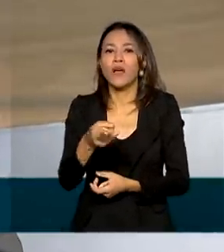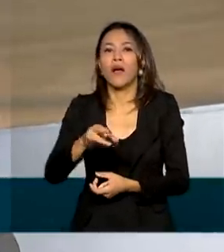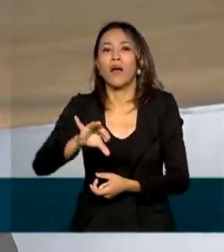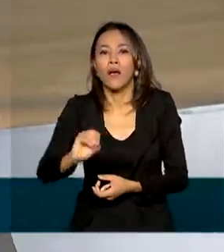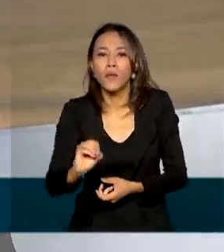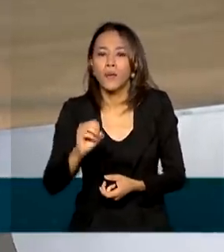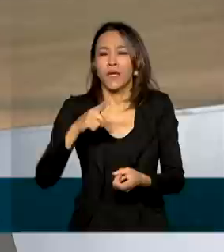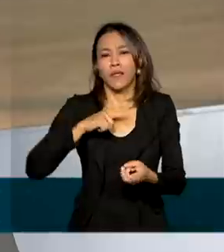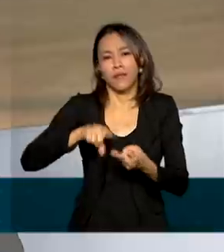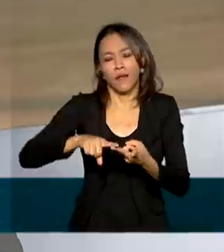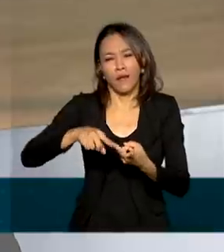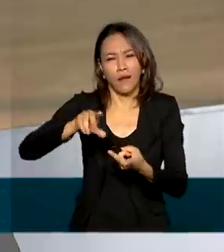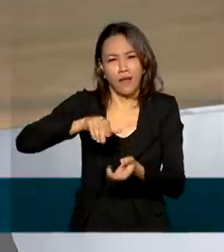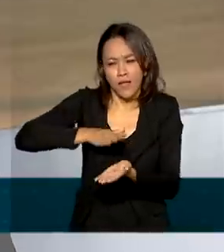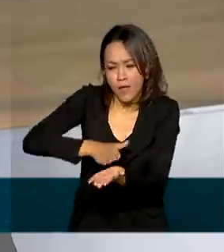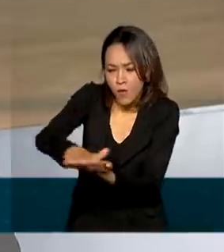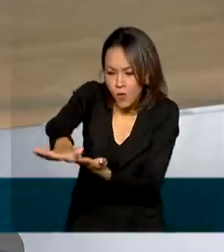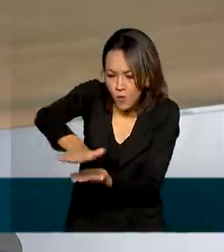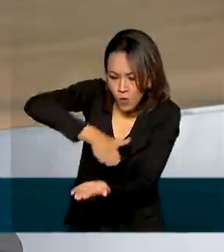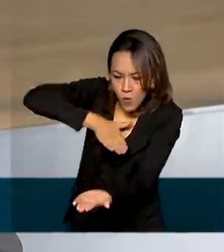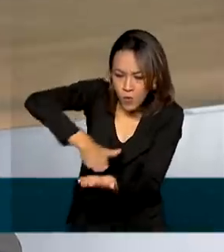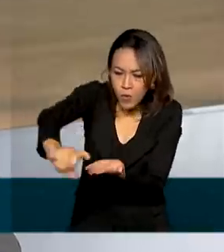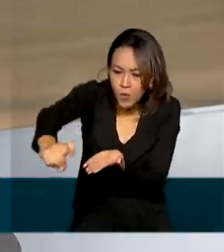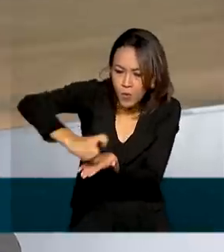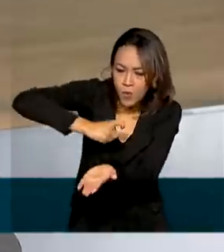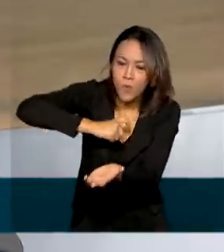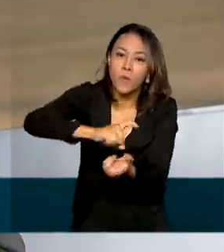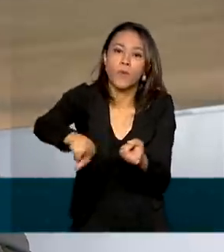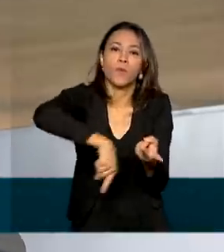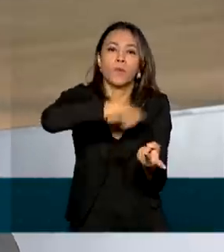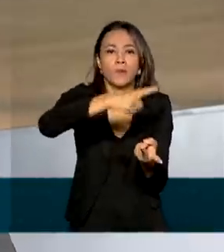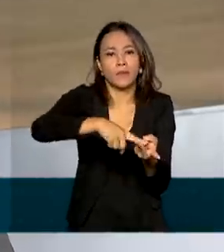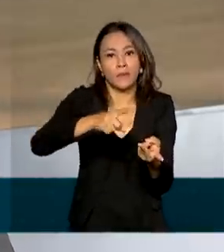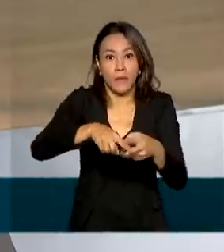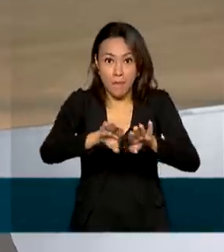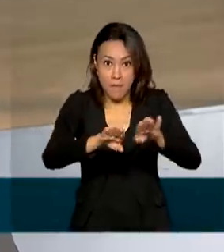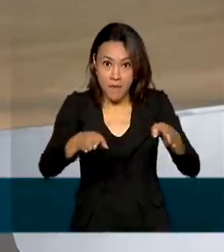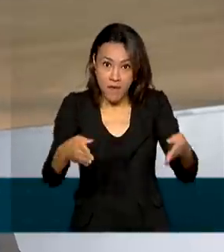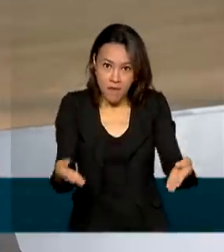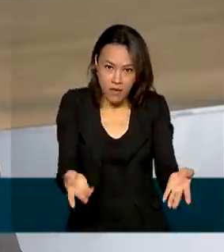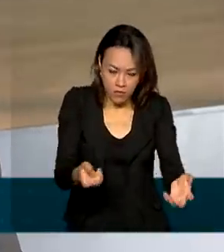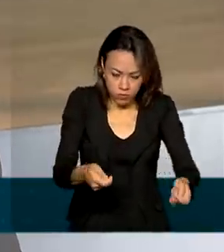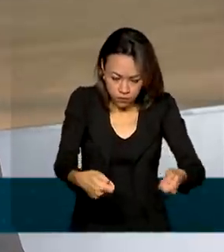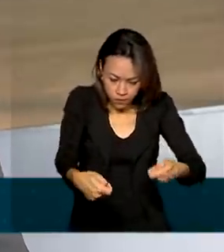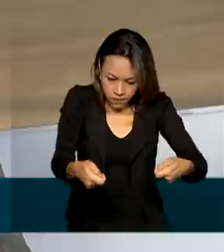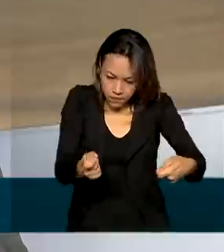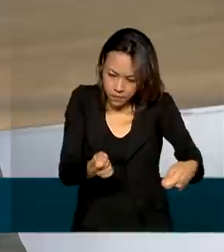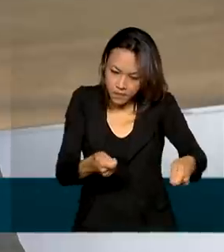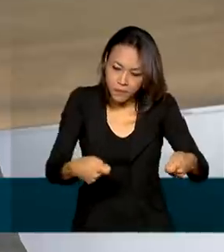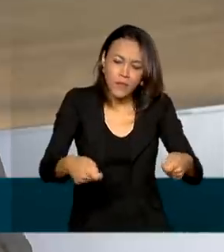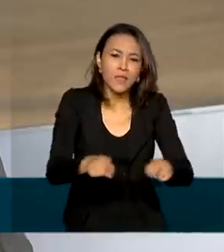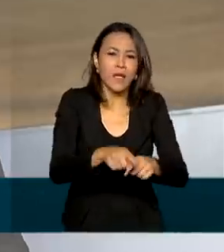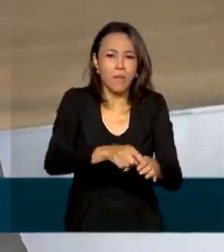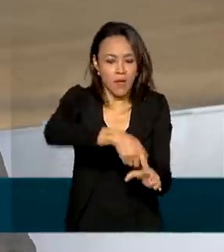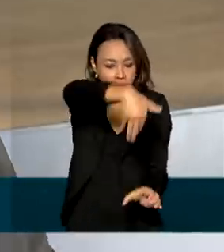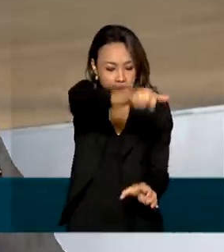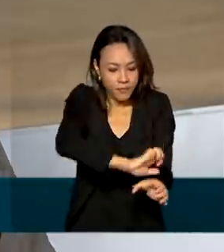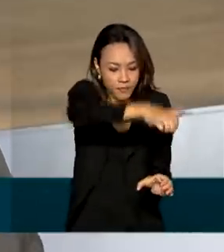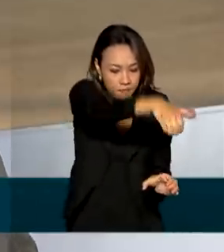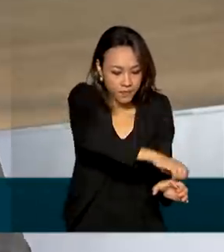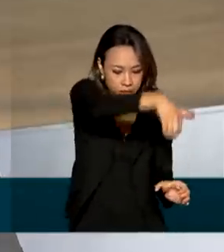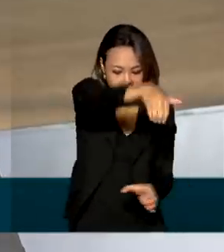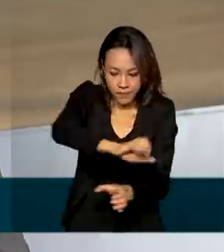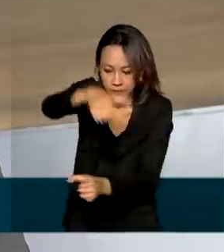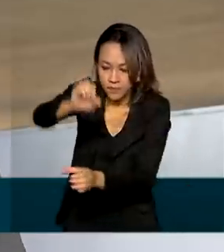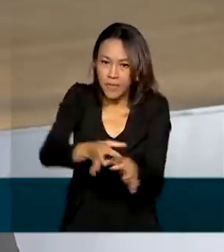compreensores, impressoras, máquinas de mesas hidráulicas, também máquinas para rotular garrafas. Enfim, é